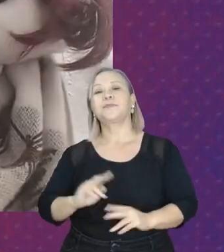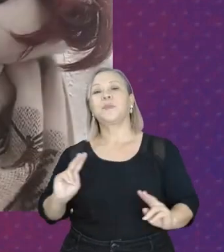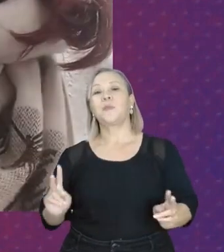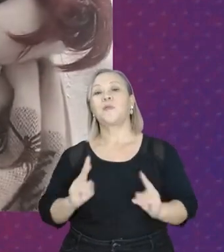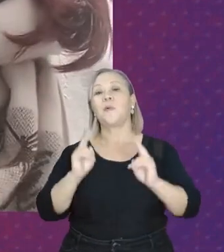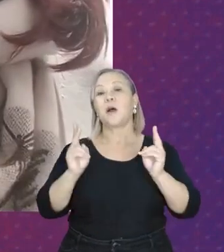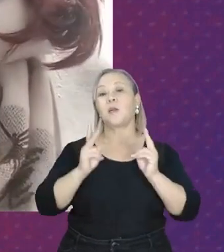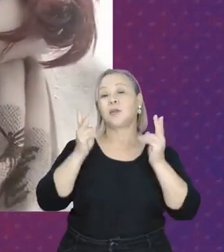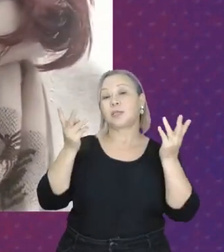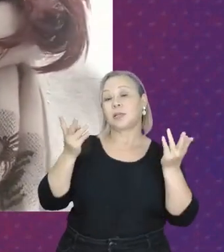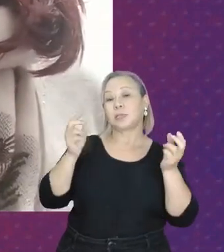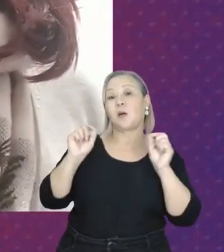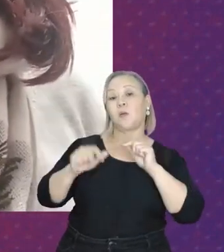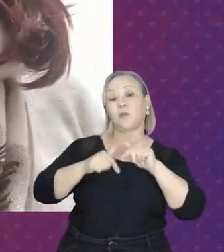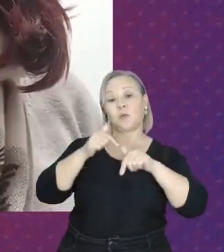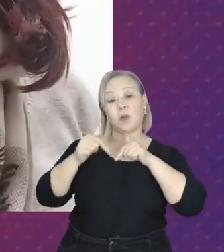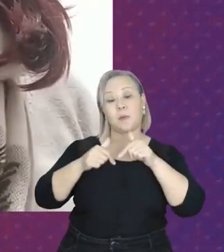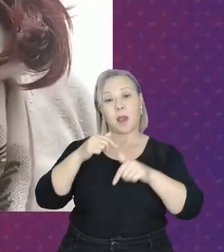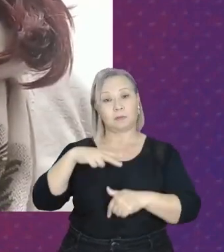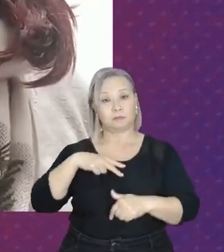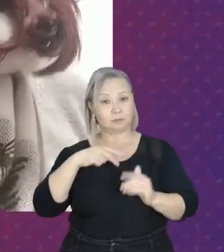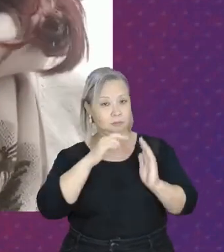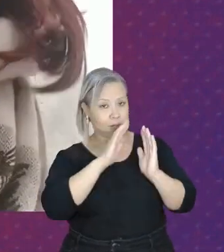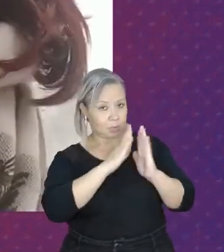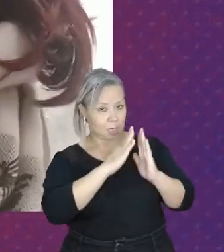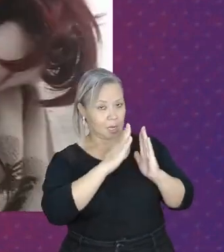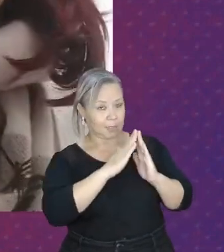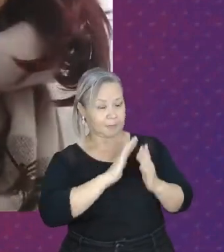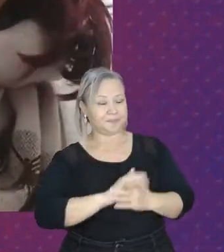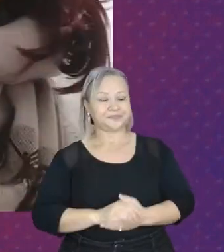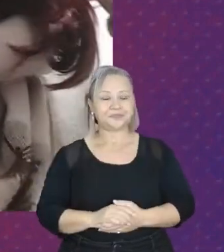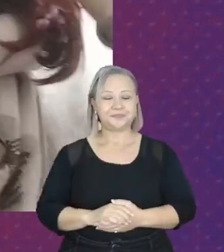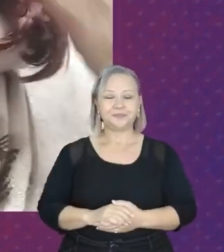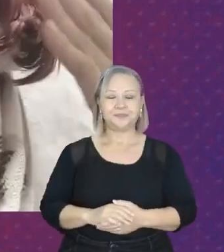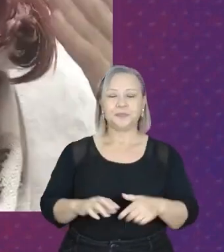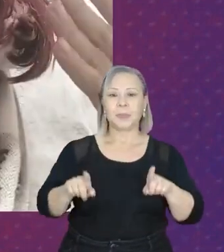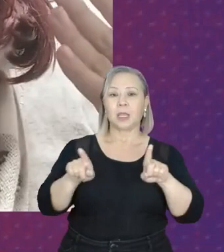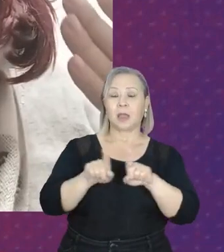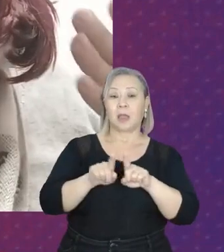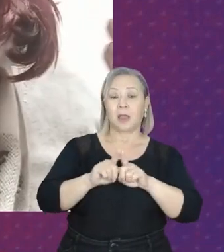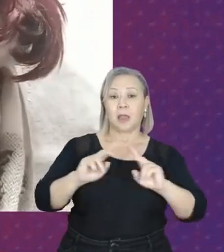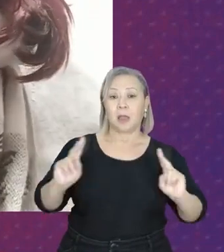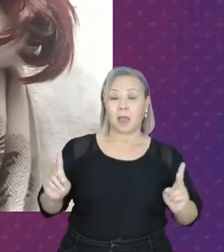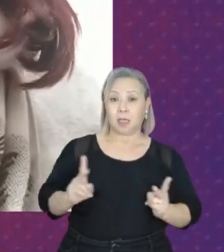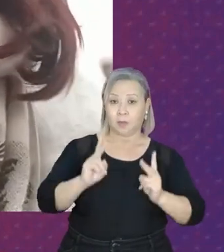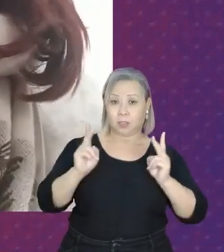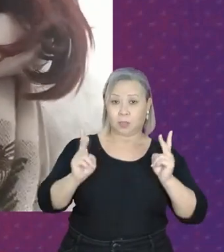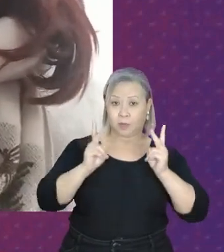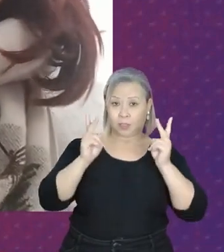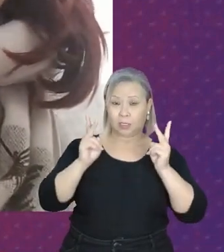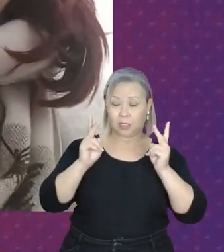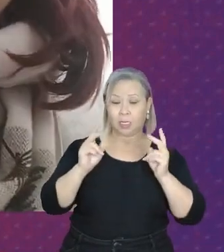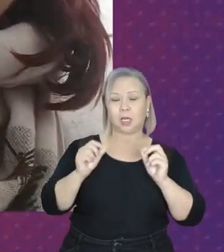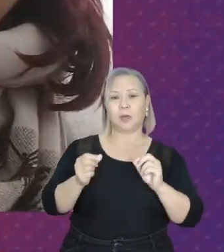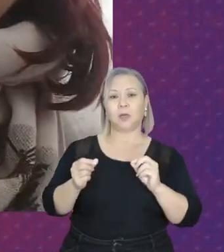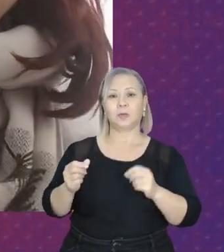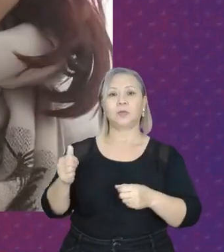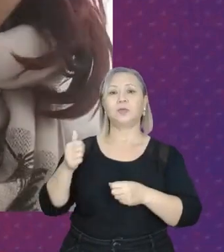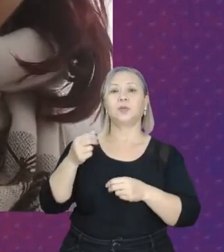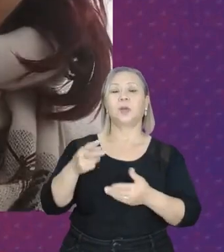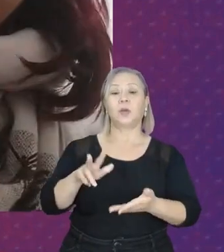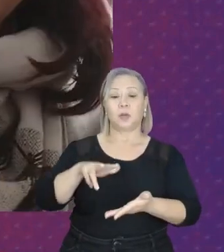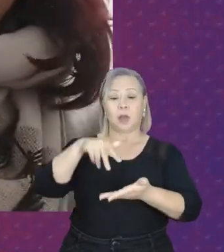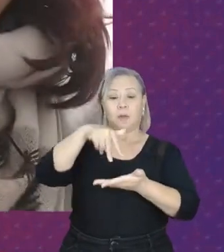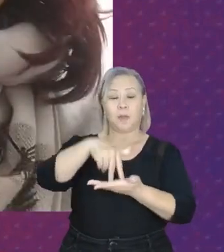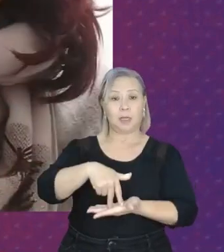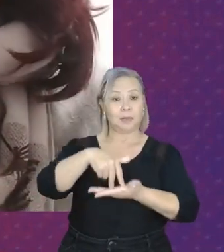do trabalho privado. Mesmo com essa valorização, nos colocar apenas nesse